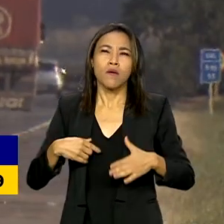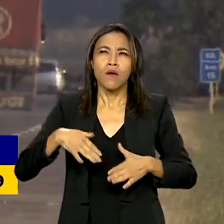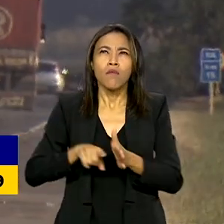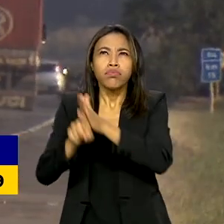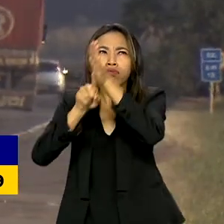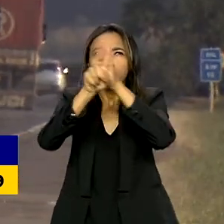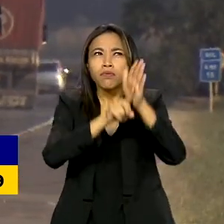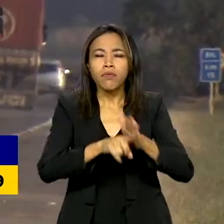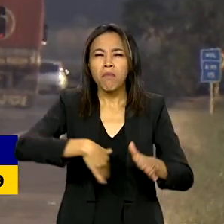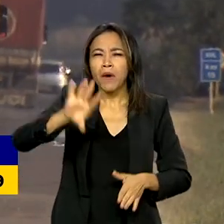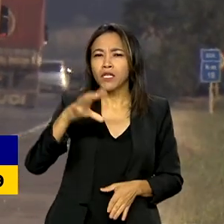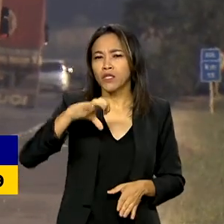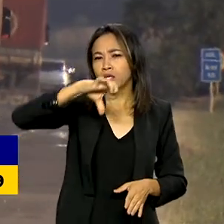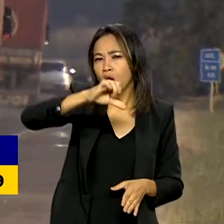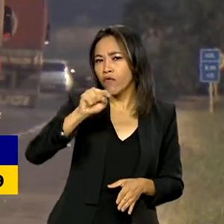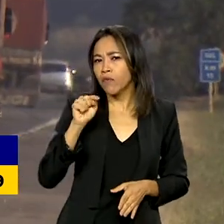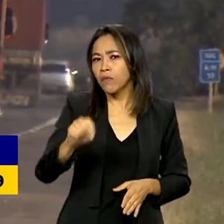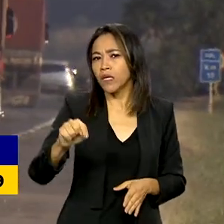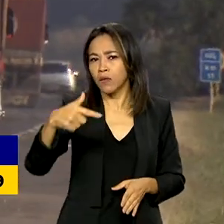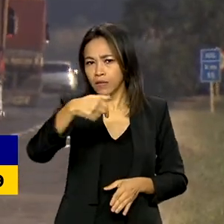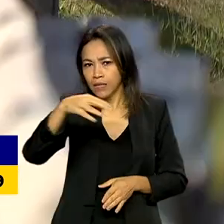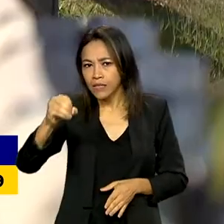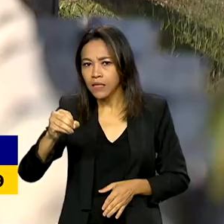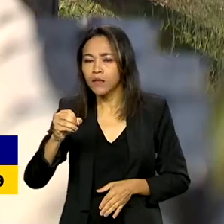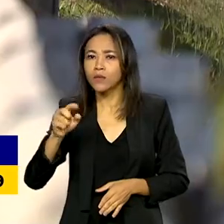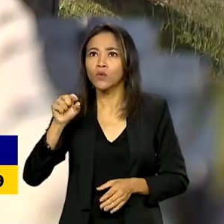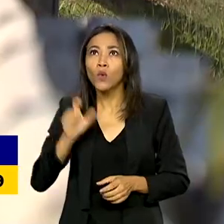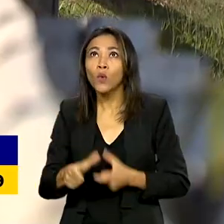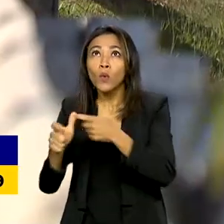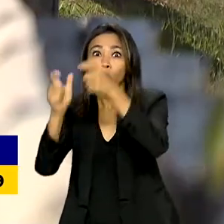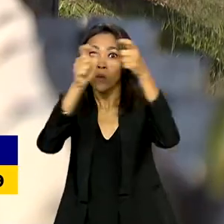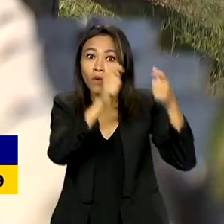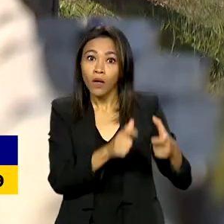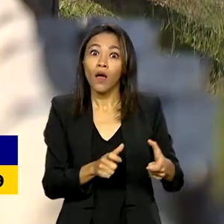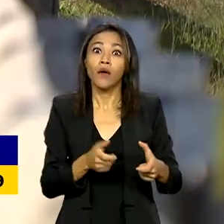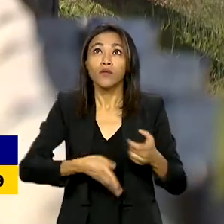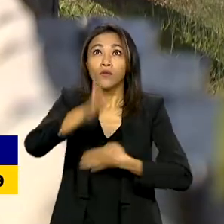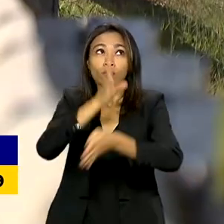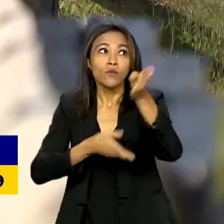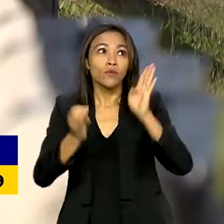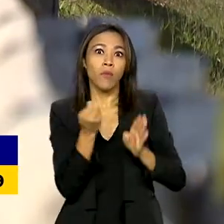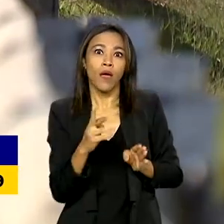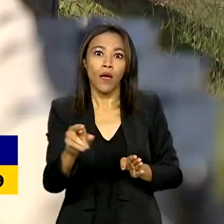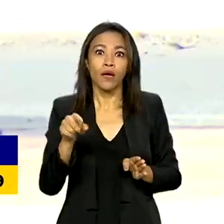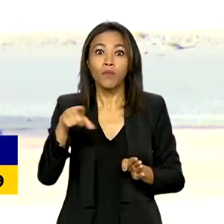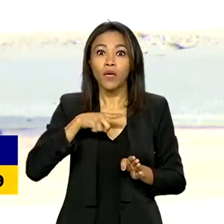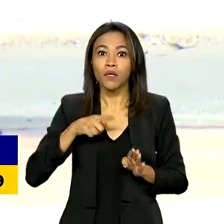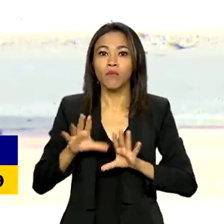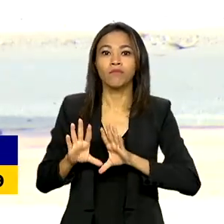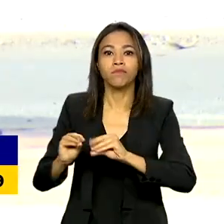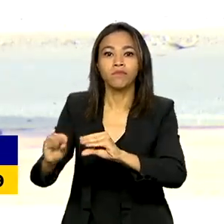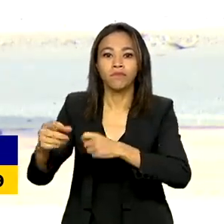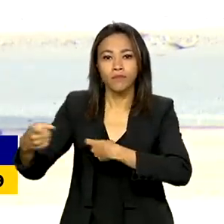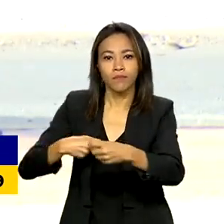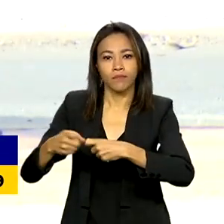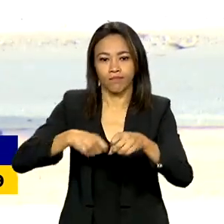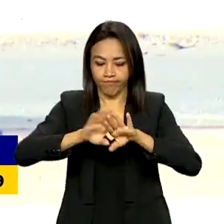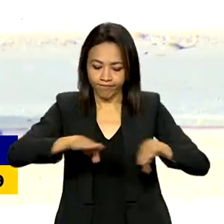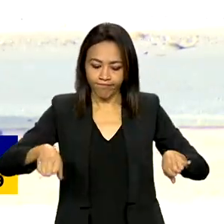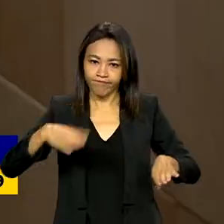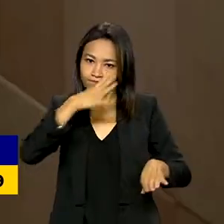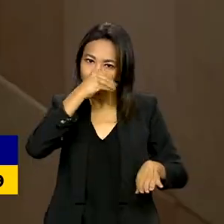.700 pontos em estradas e rodovias que são considerados vulneráveis à exploração de crianças e